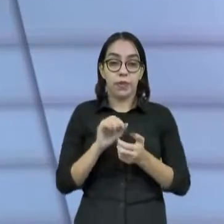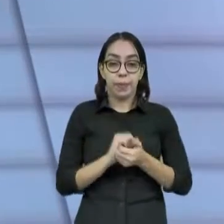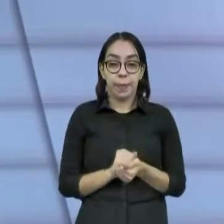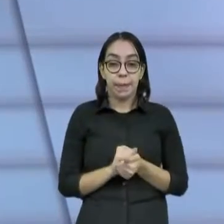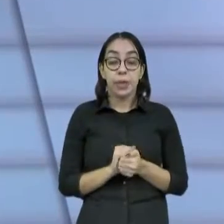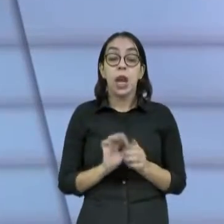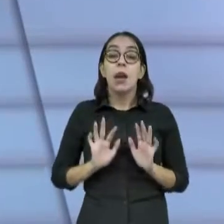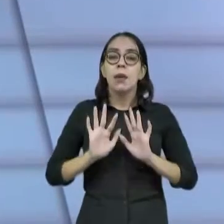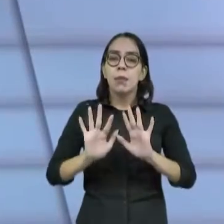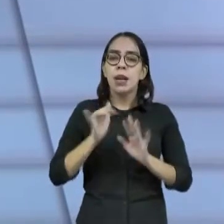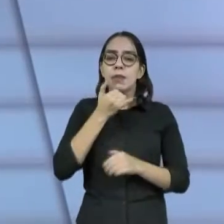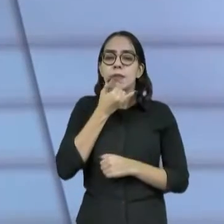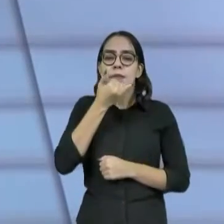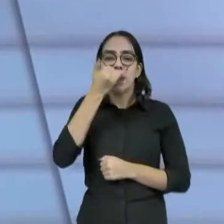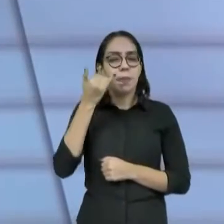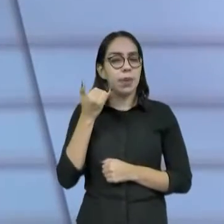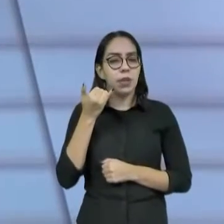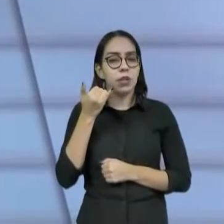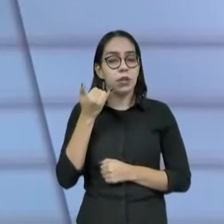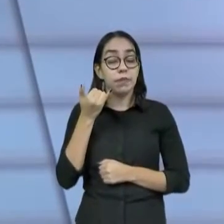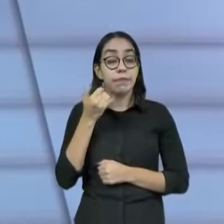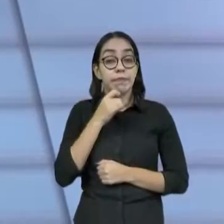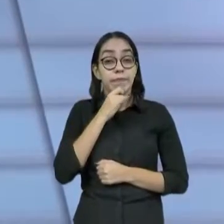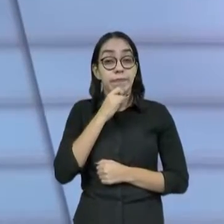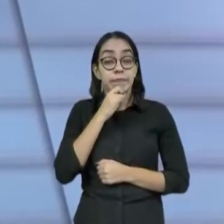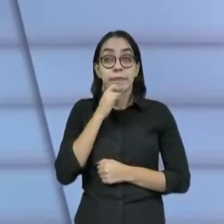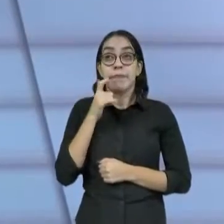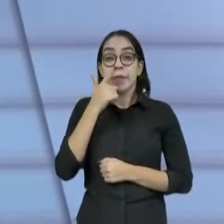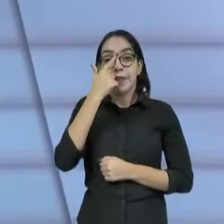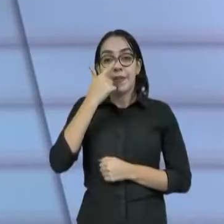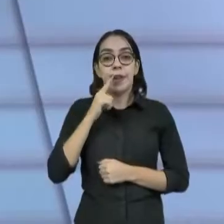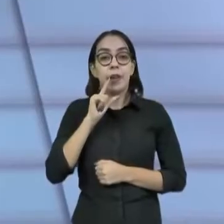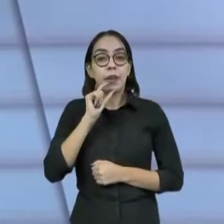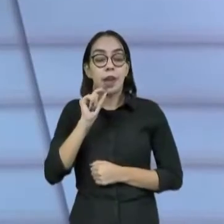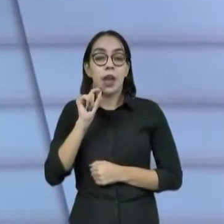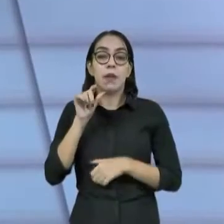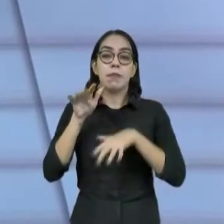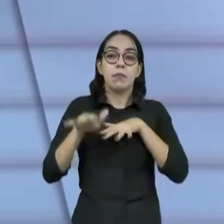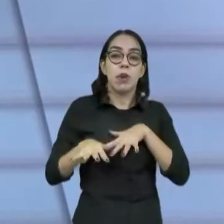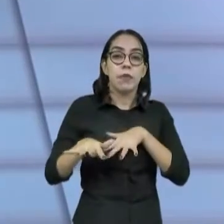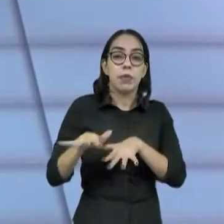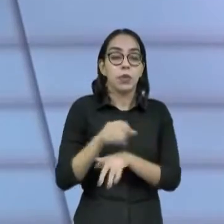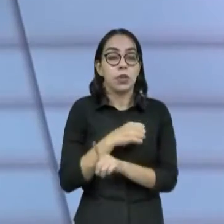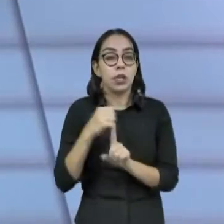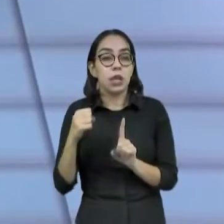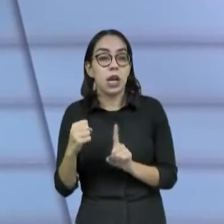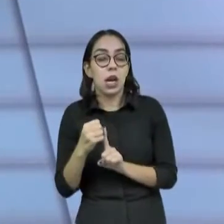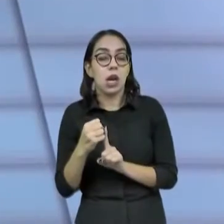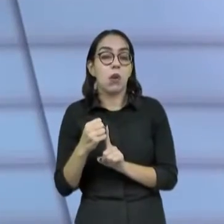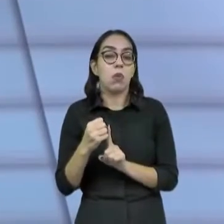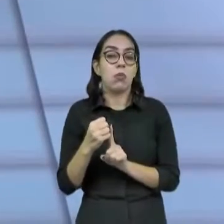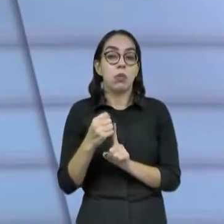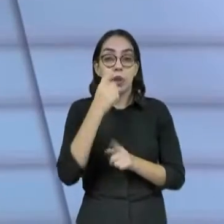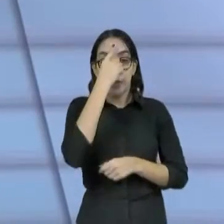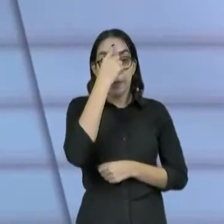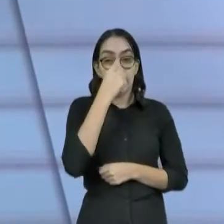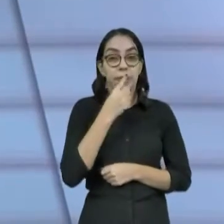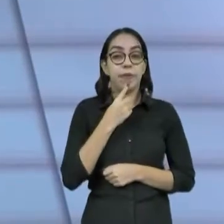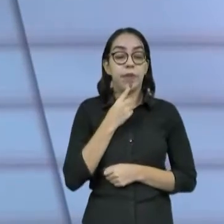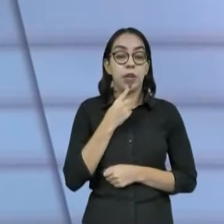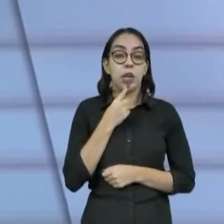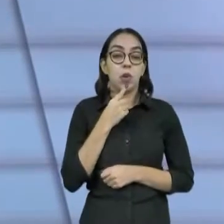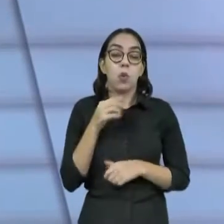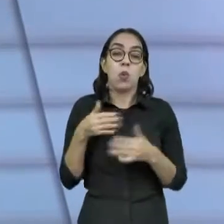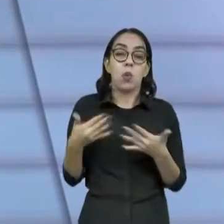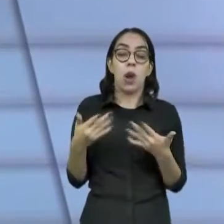localidade dessa tem suas especificidades. Tem seus atores, tem o movimento da cidade, tem o tipo de recurso, de